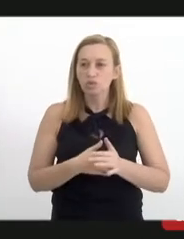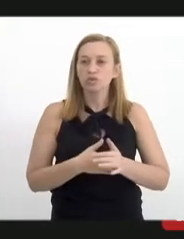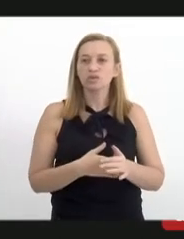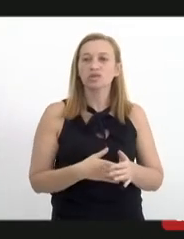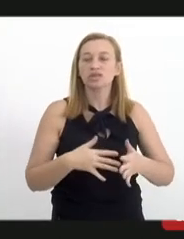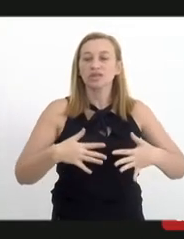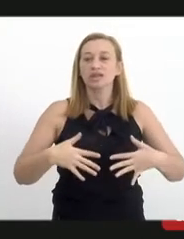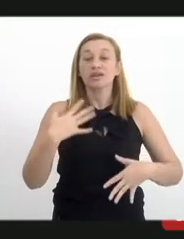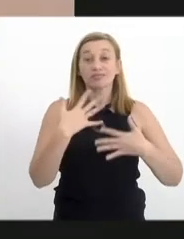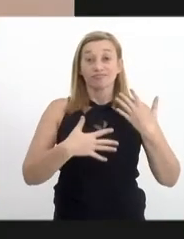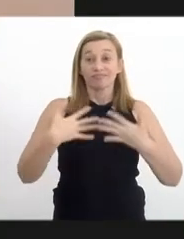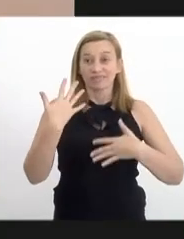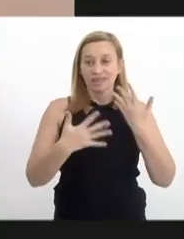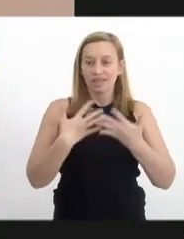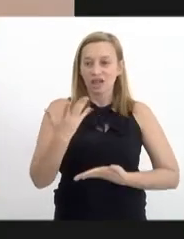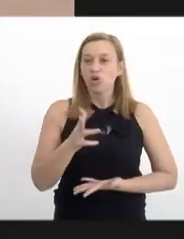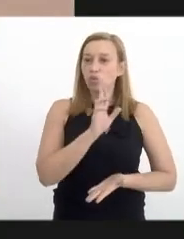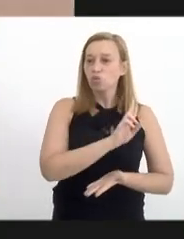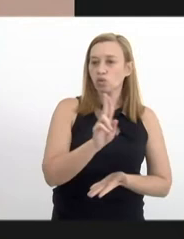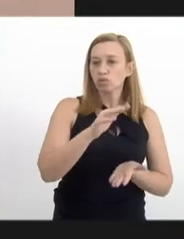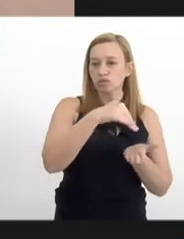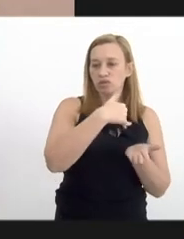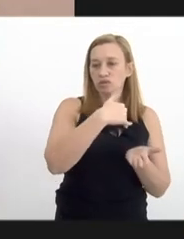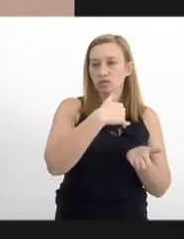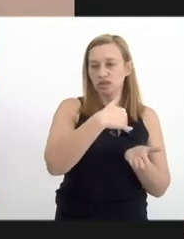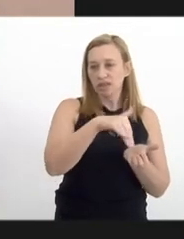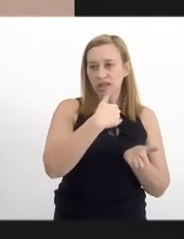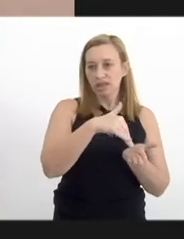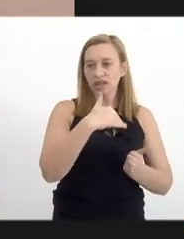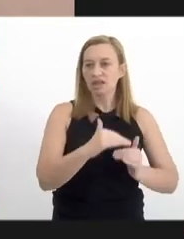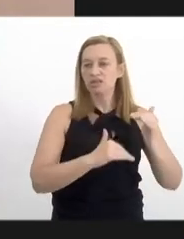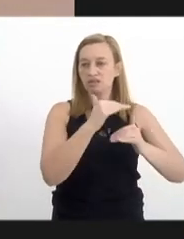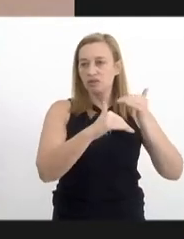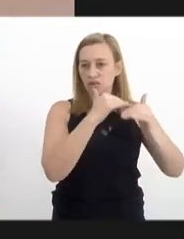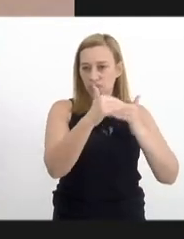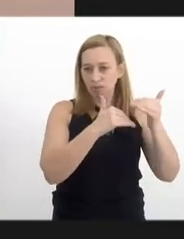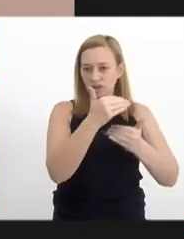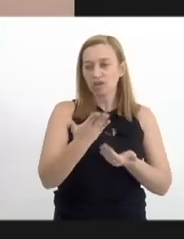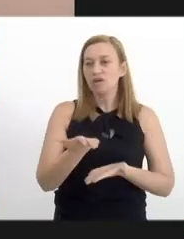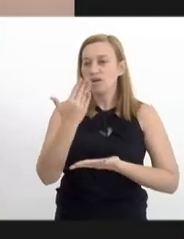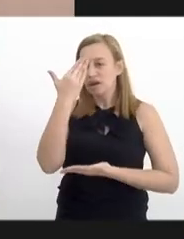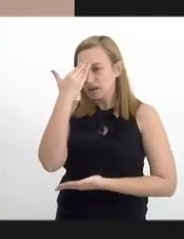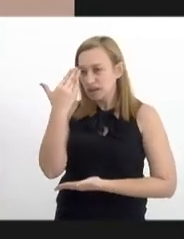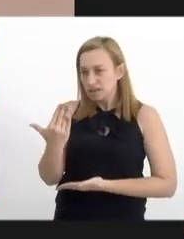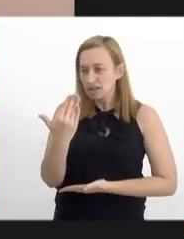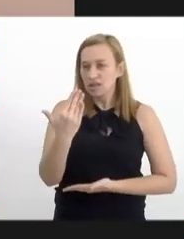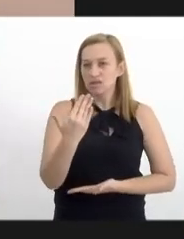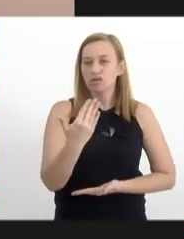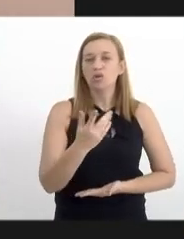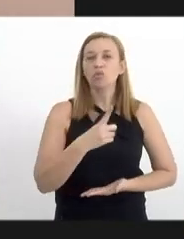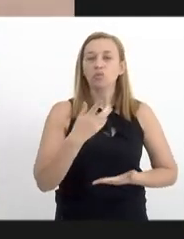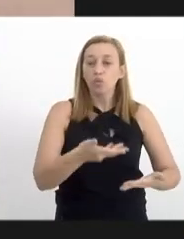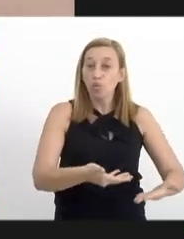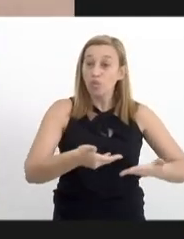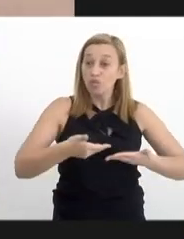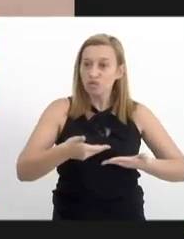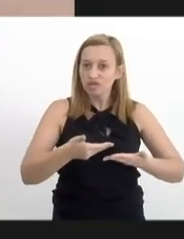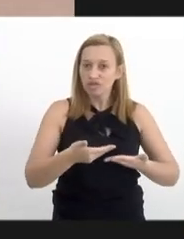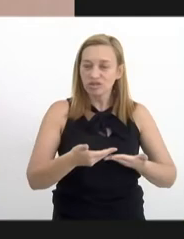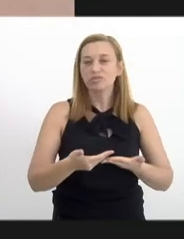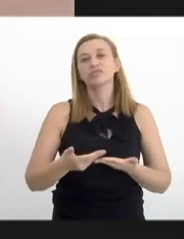prazer, em nome do nosso Secretário de Desenvolvimento Social, Mateus Quintaus, eu agradeço o nosso convite para essa